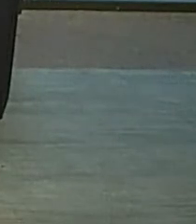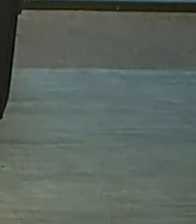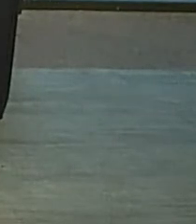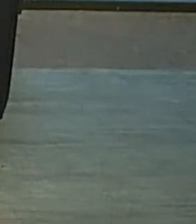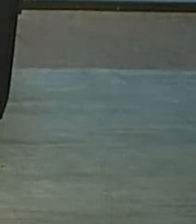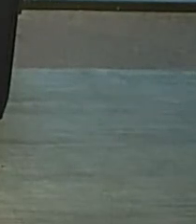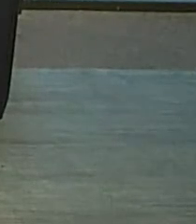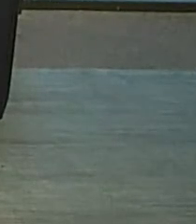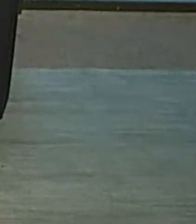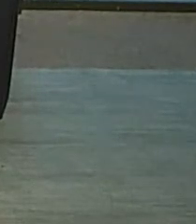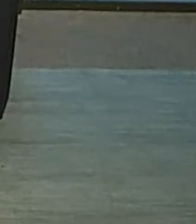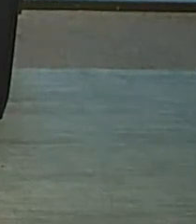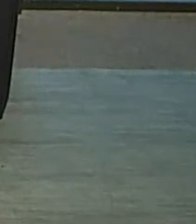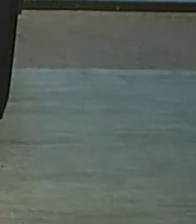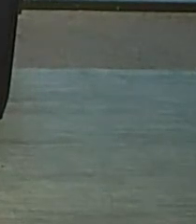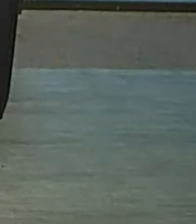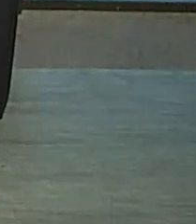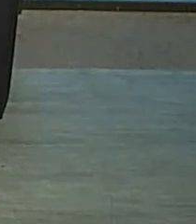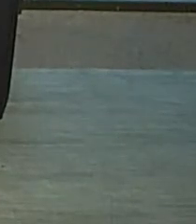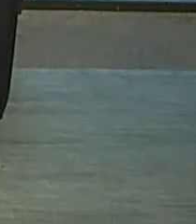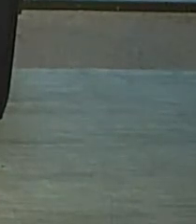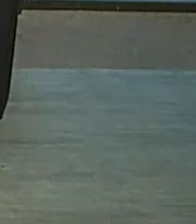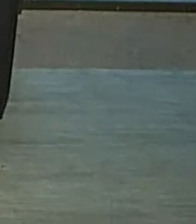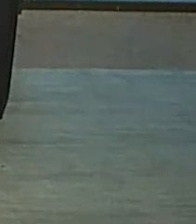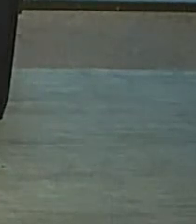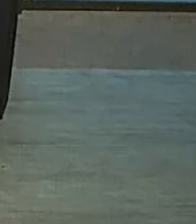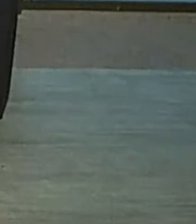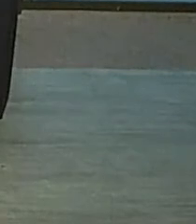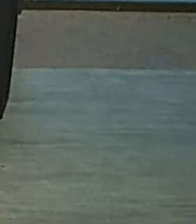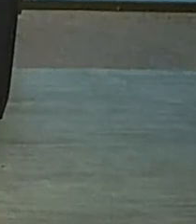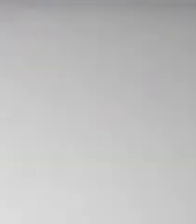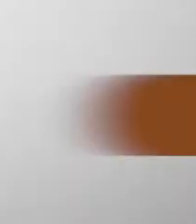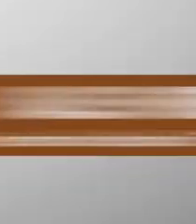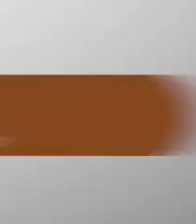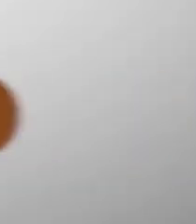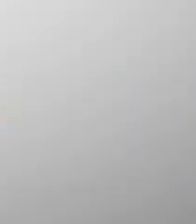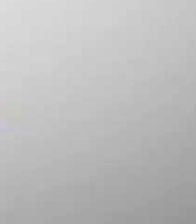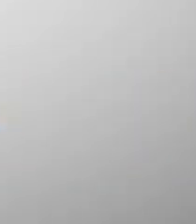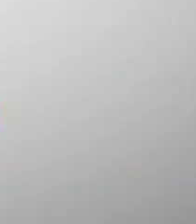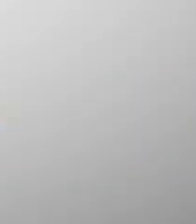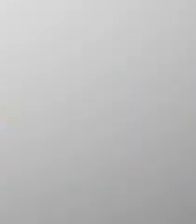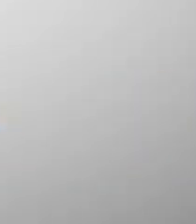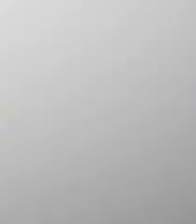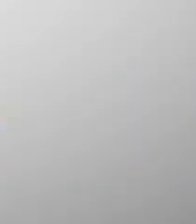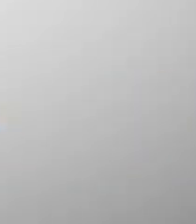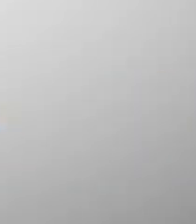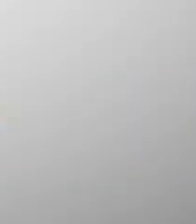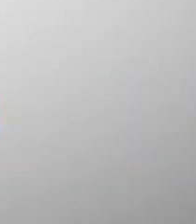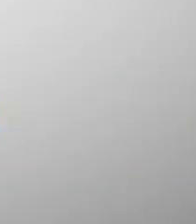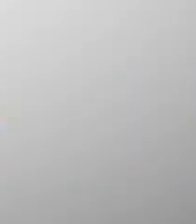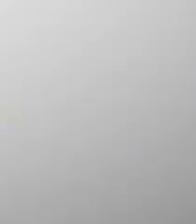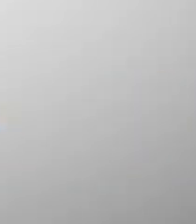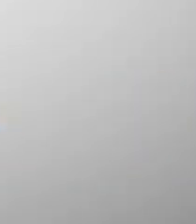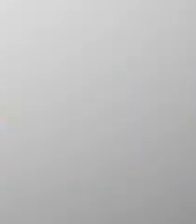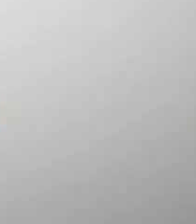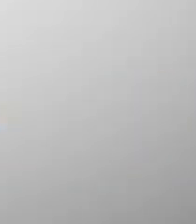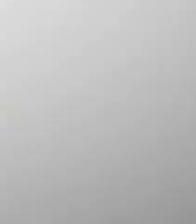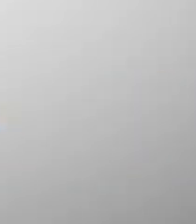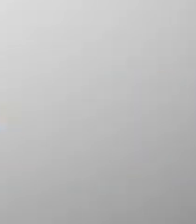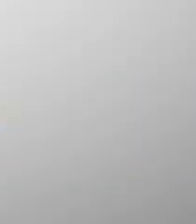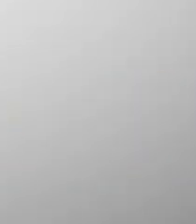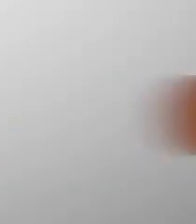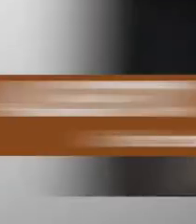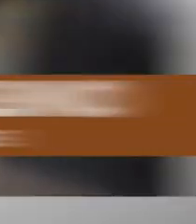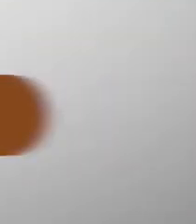pandemia. E no primeiro dia de conversa, teremos os convidados Salles Neto, que é secretário estadual